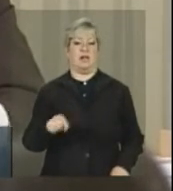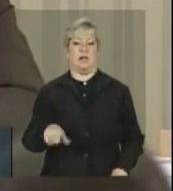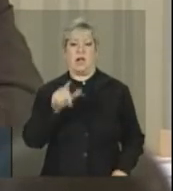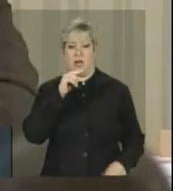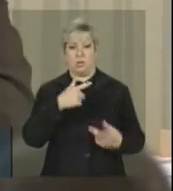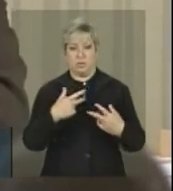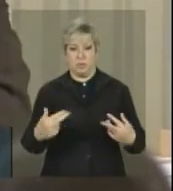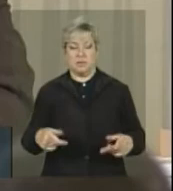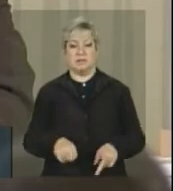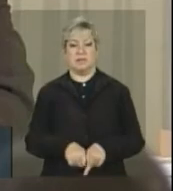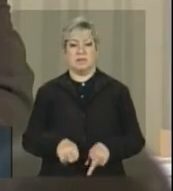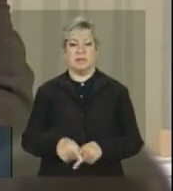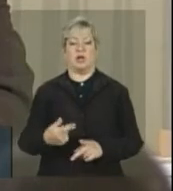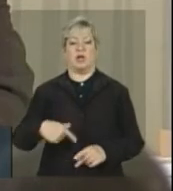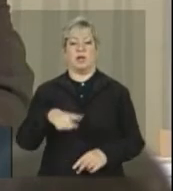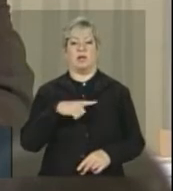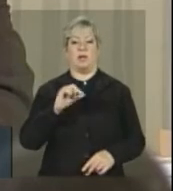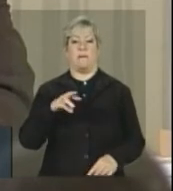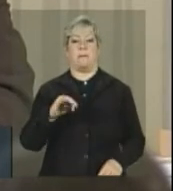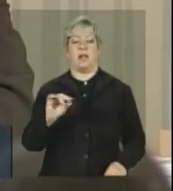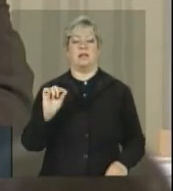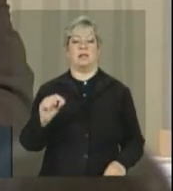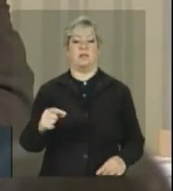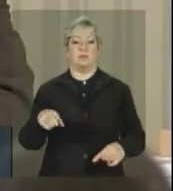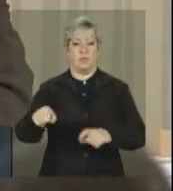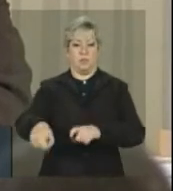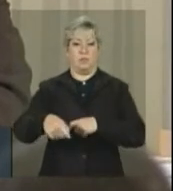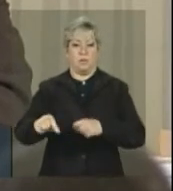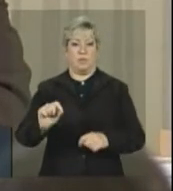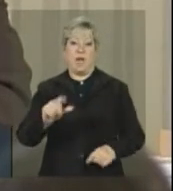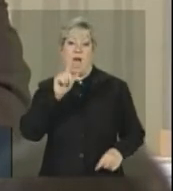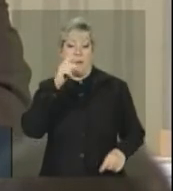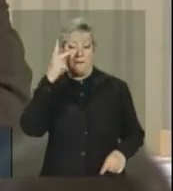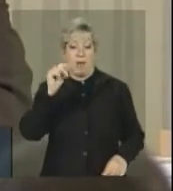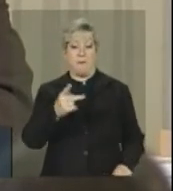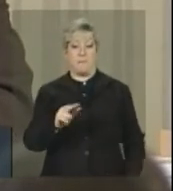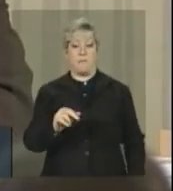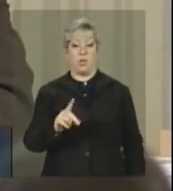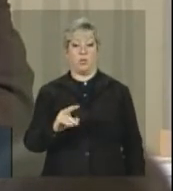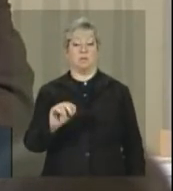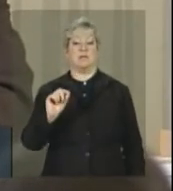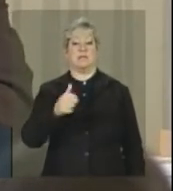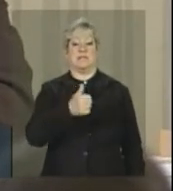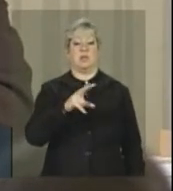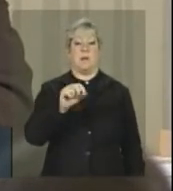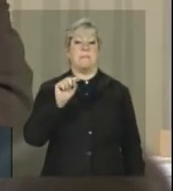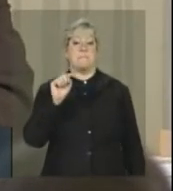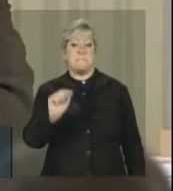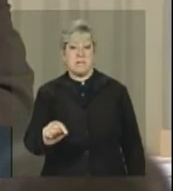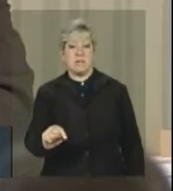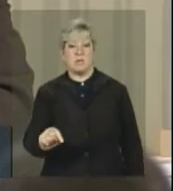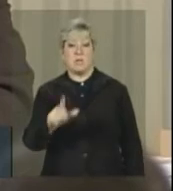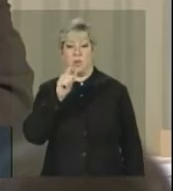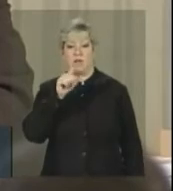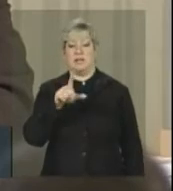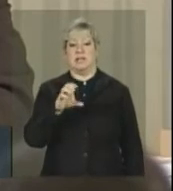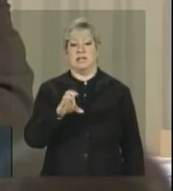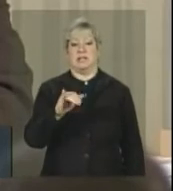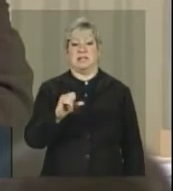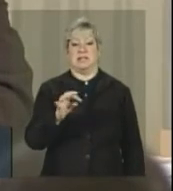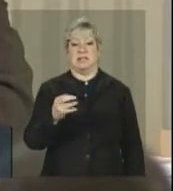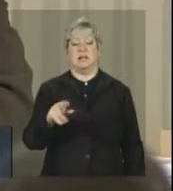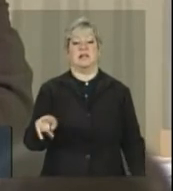nós temos também uma meta no campo da água para produção, de 150 mil cisternas de produção, 20 mil kits de